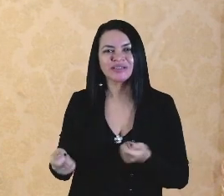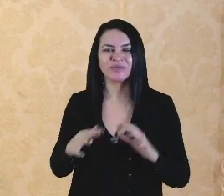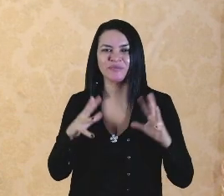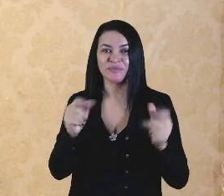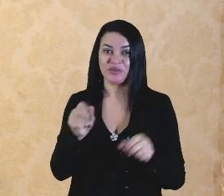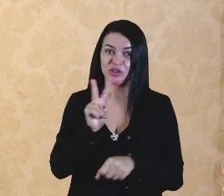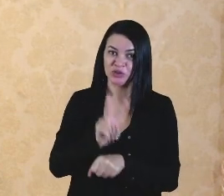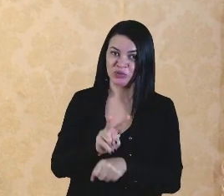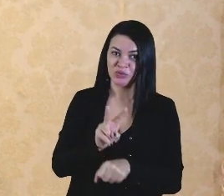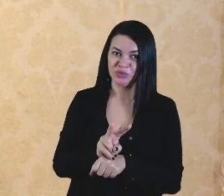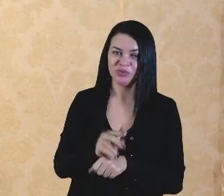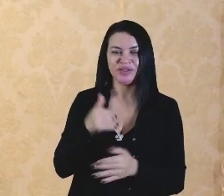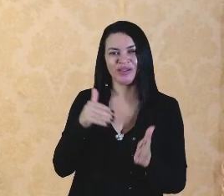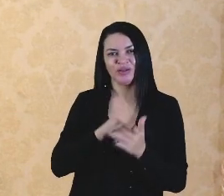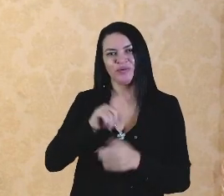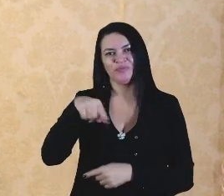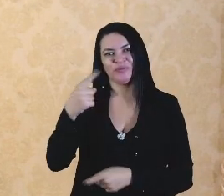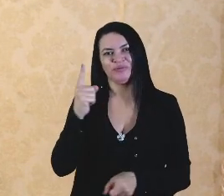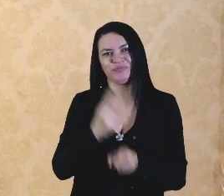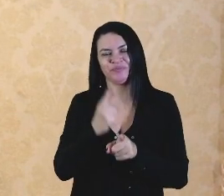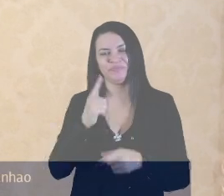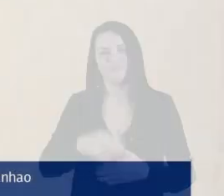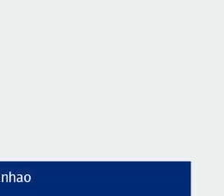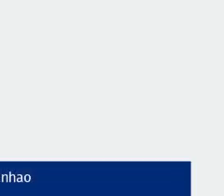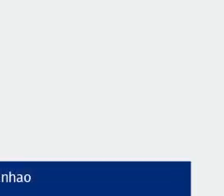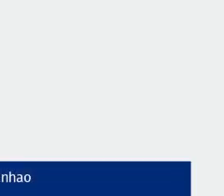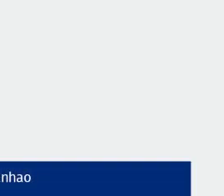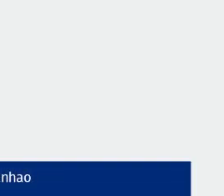semana, se cuidem e até o próximo encontro.